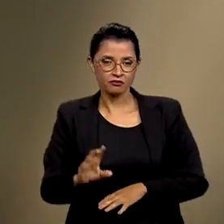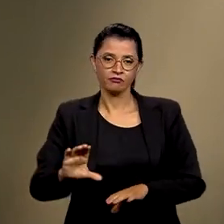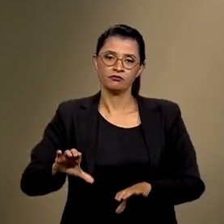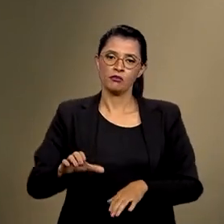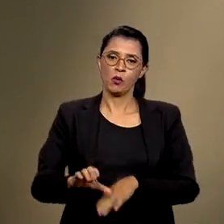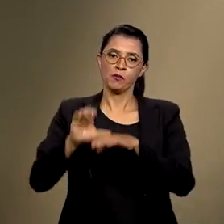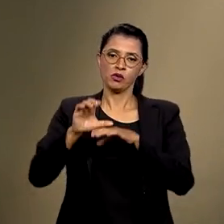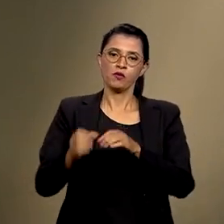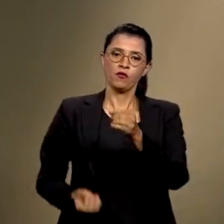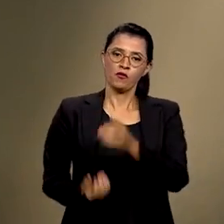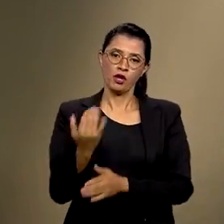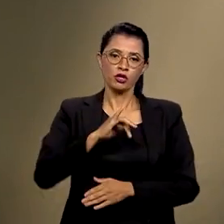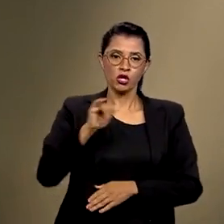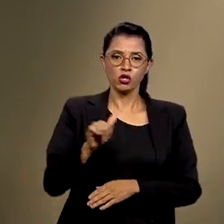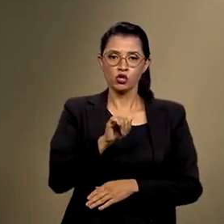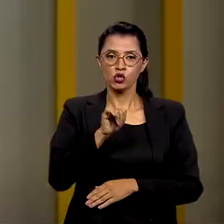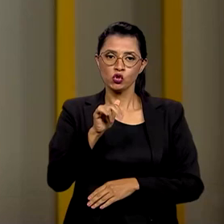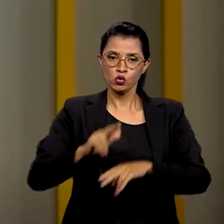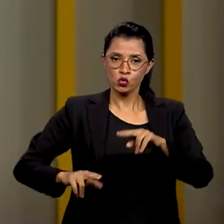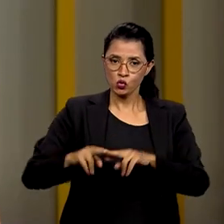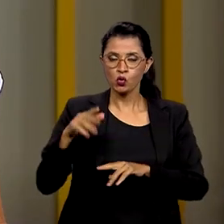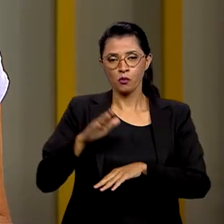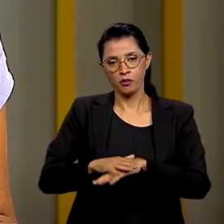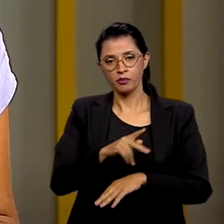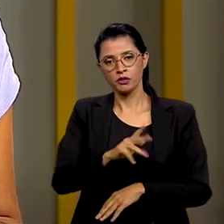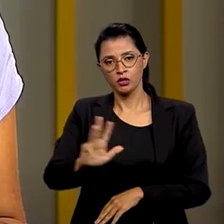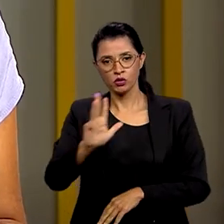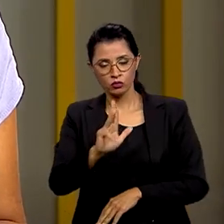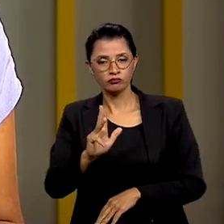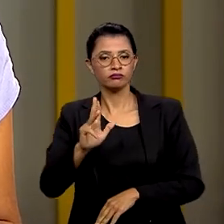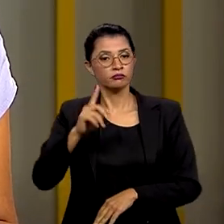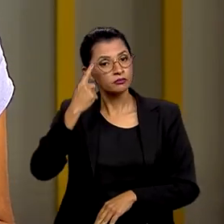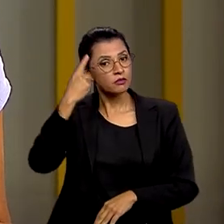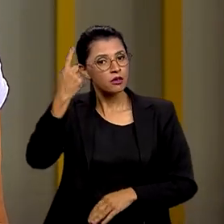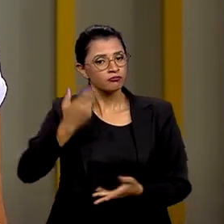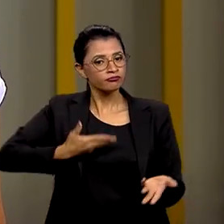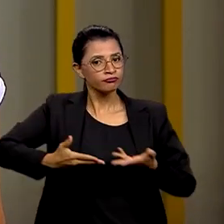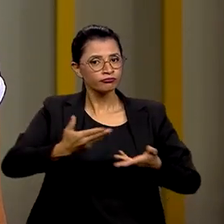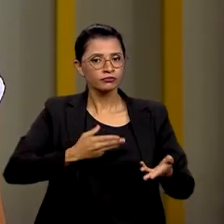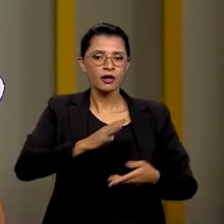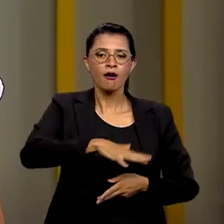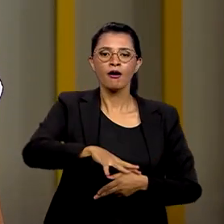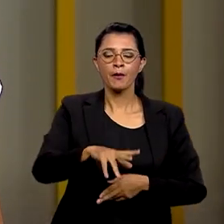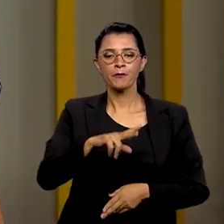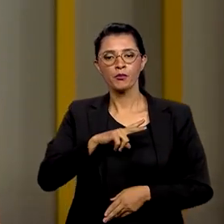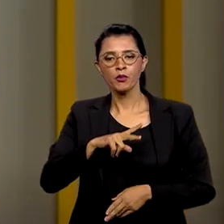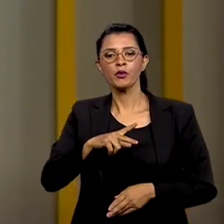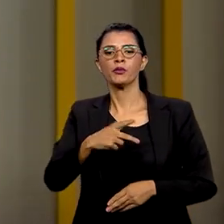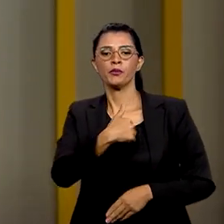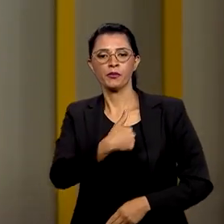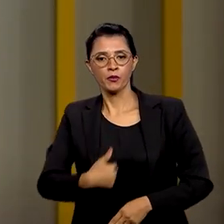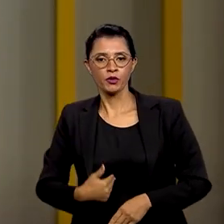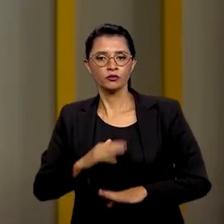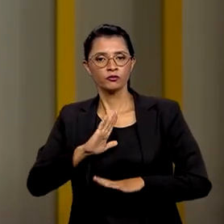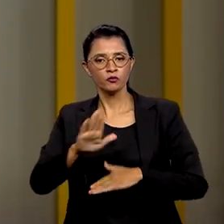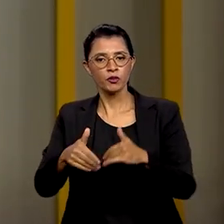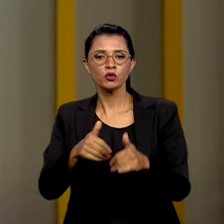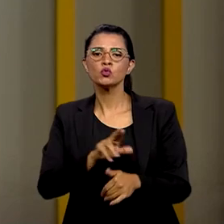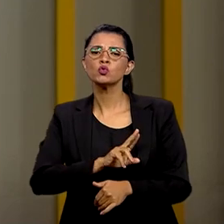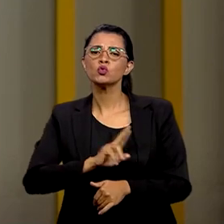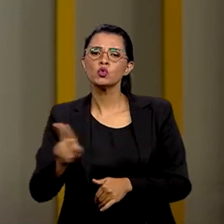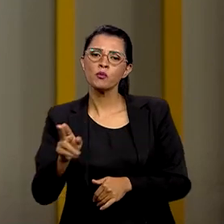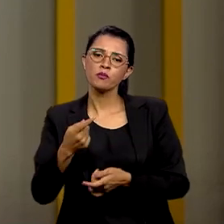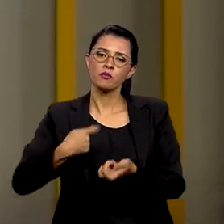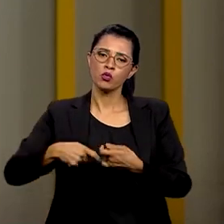em junho pelo presidente Lula. E a ideia é articular setores públicos e privados no desenvolvimento da chamada